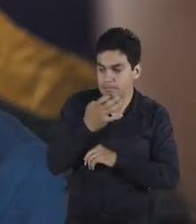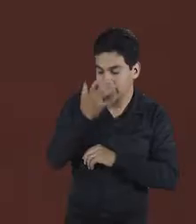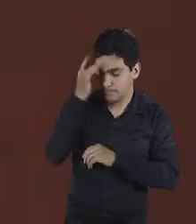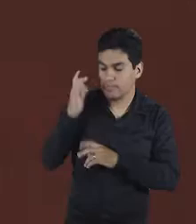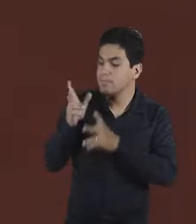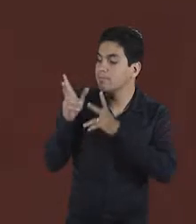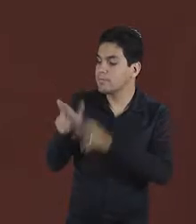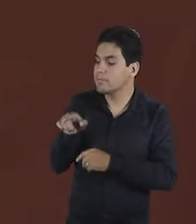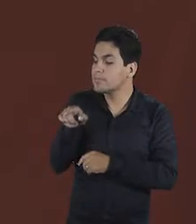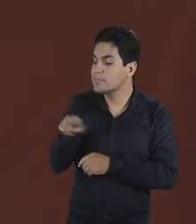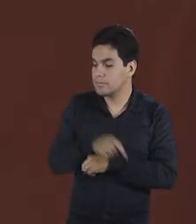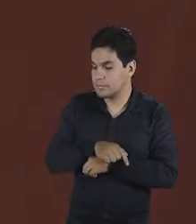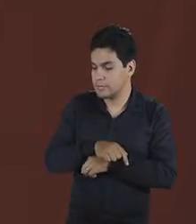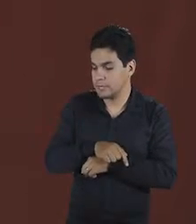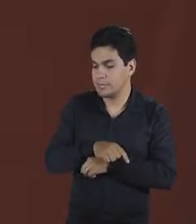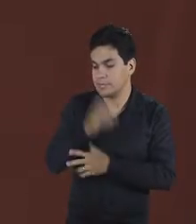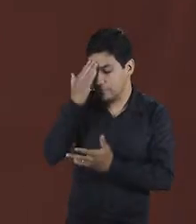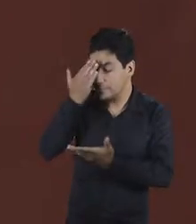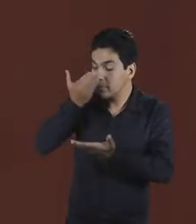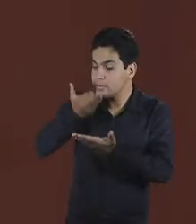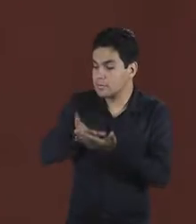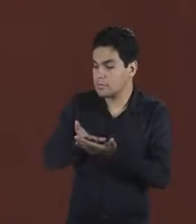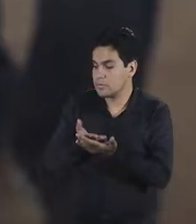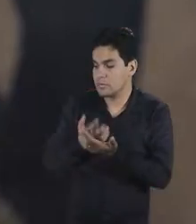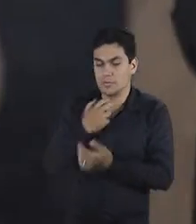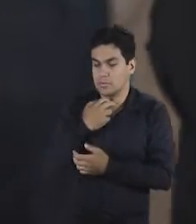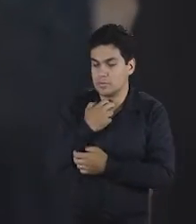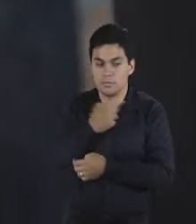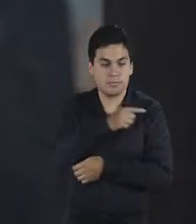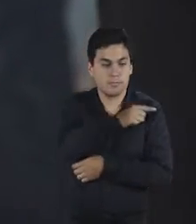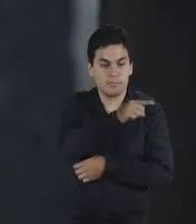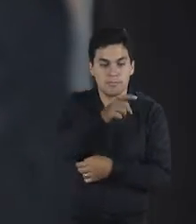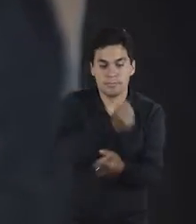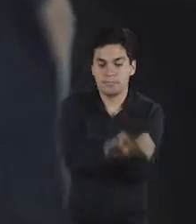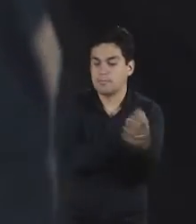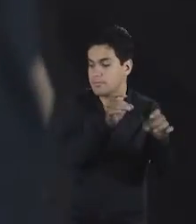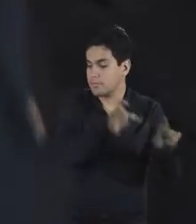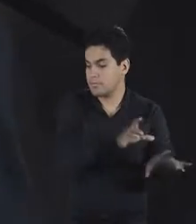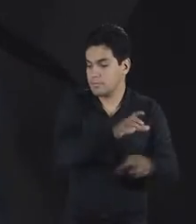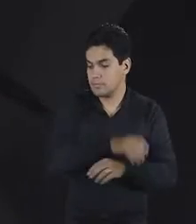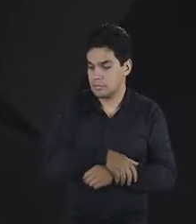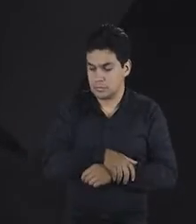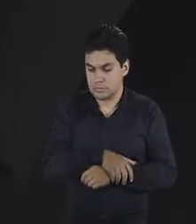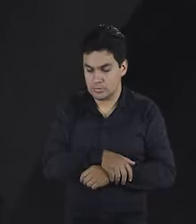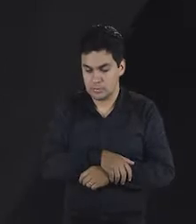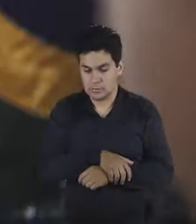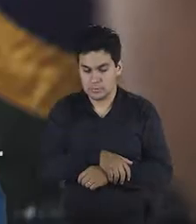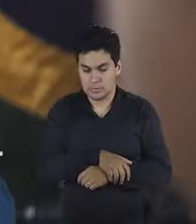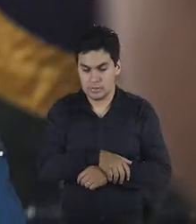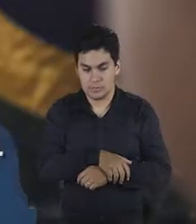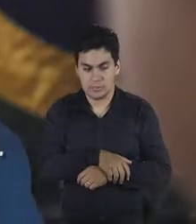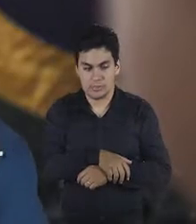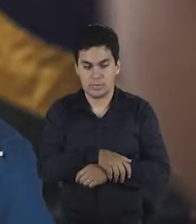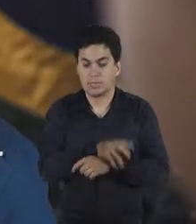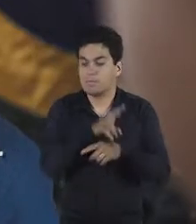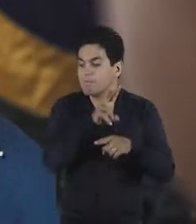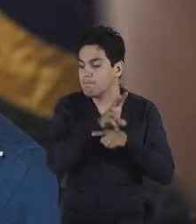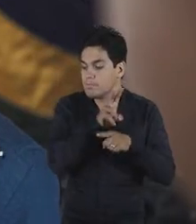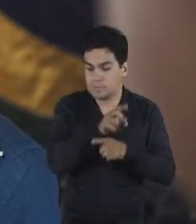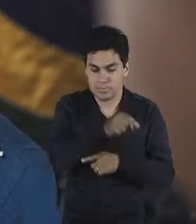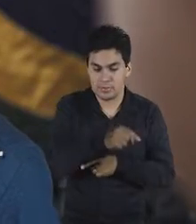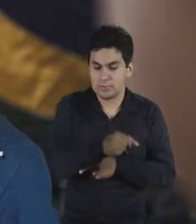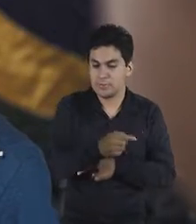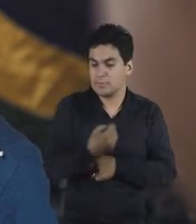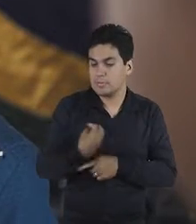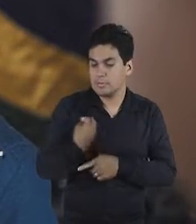como você, eu me convenço que nós não podemos desistir das pessoas. Cuidar para